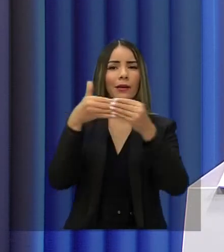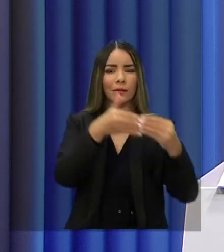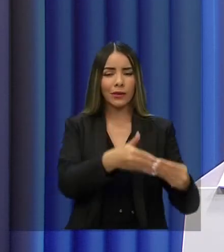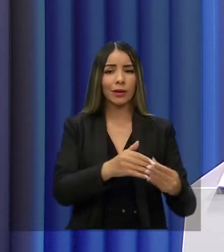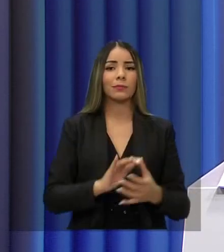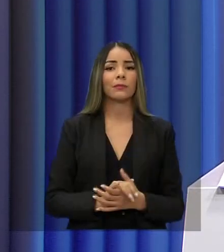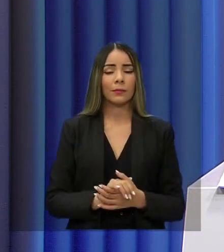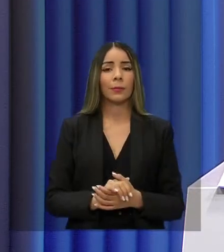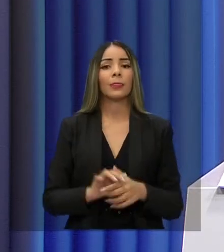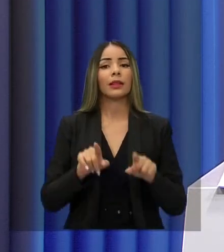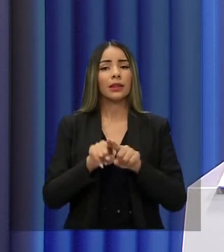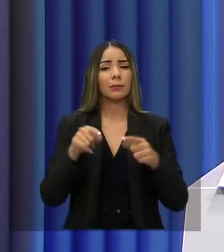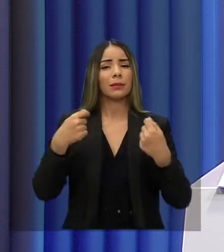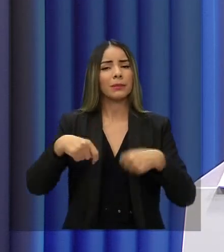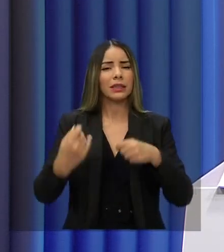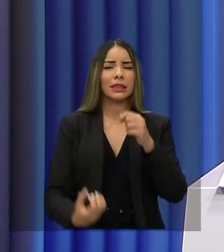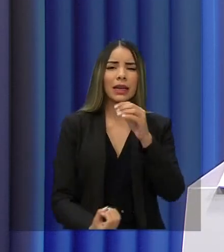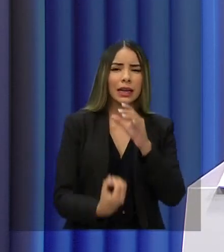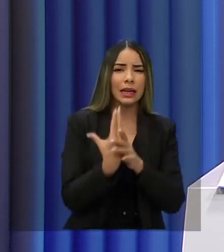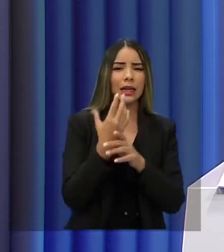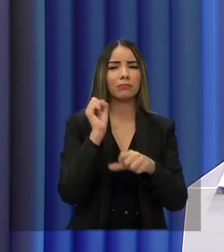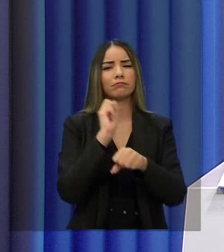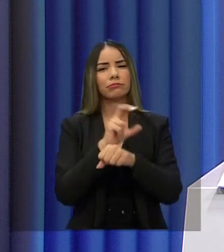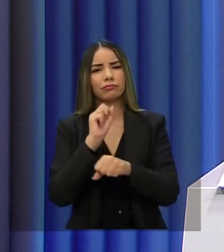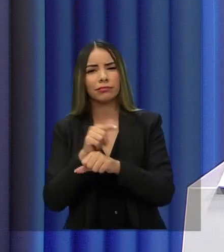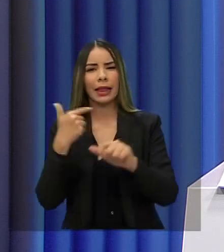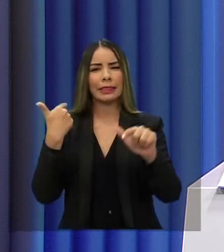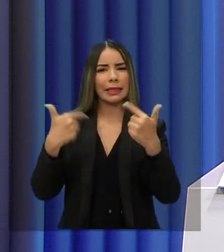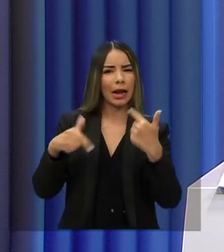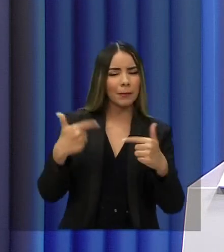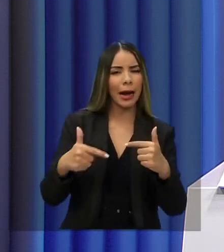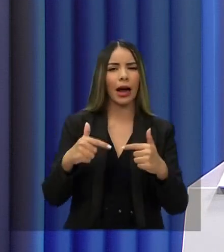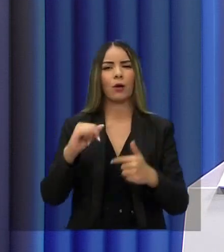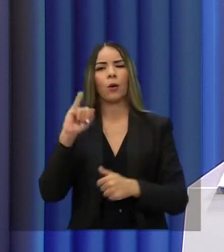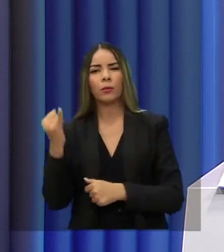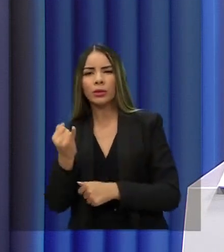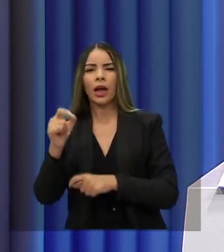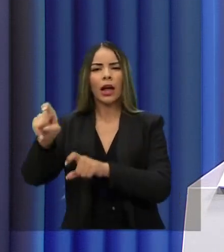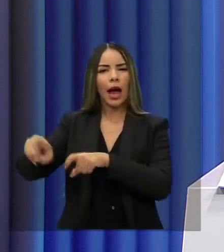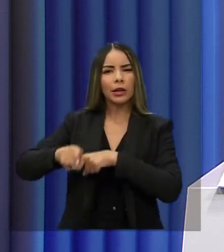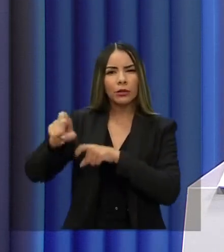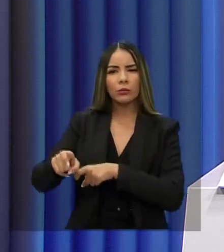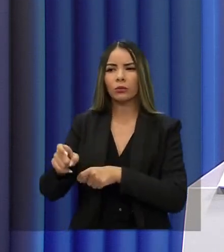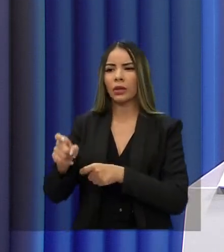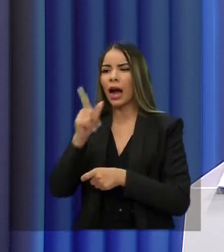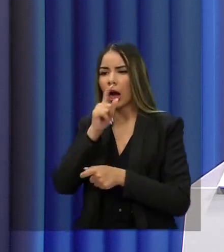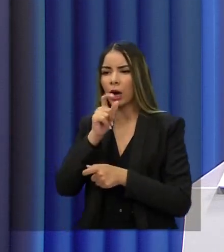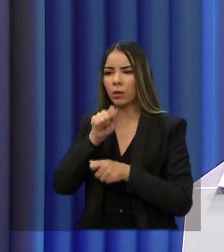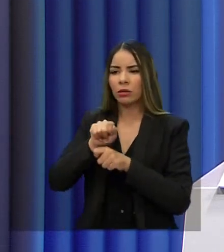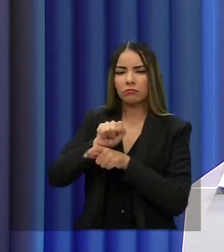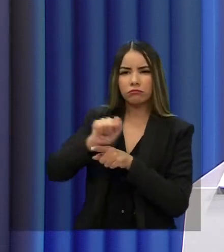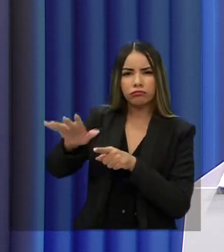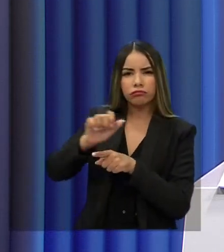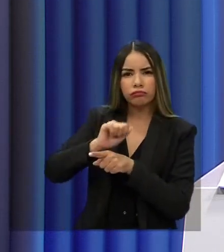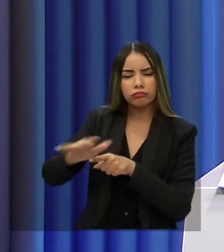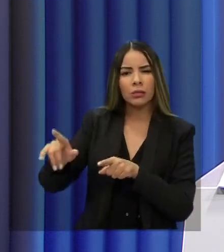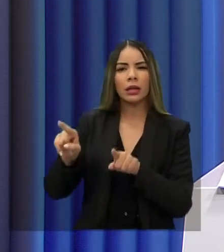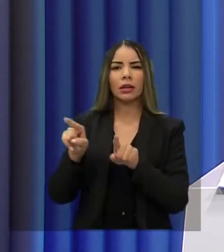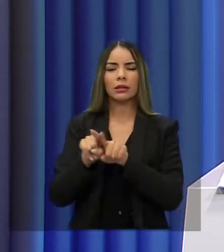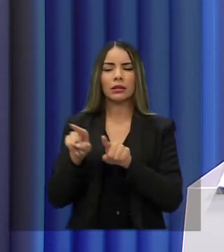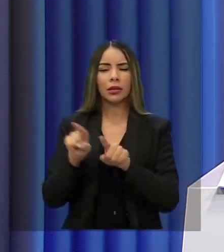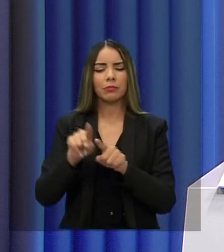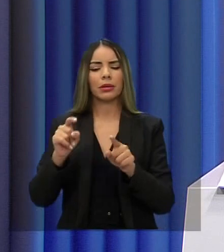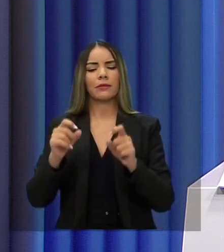produção, para a geração de emprego e de oportunidade, para a agricultura irrigada, para novas indústrias, para a interiorização de